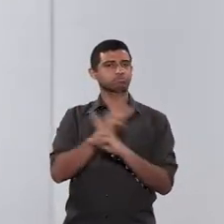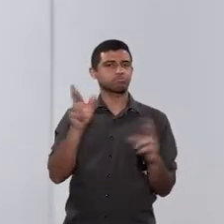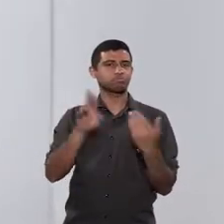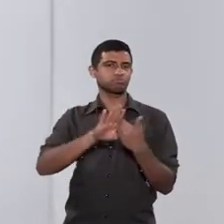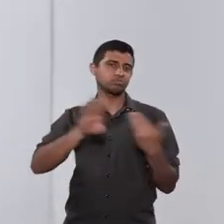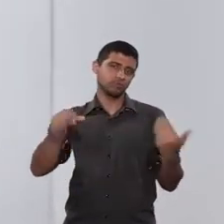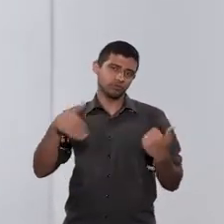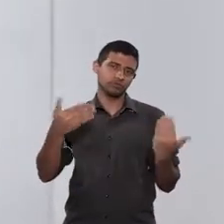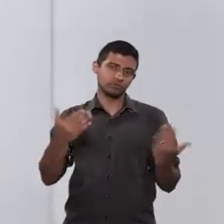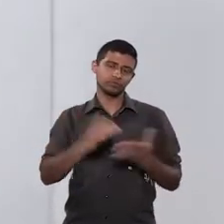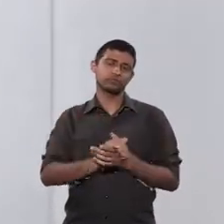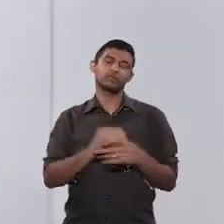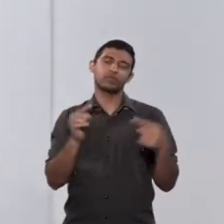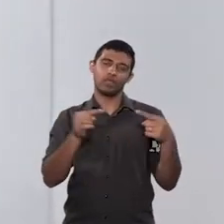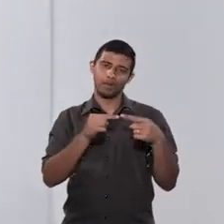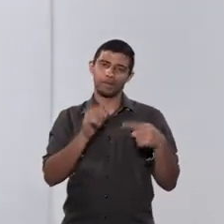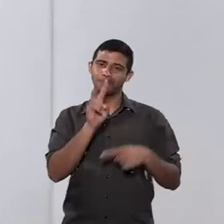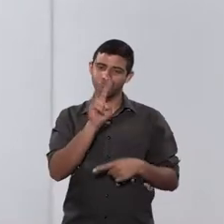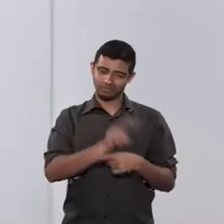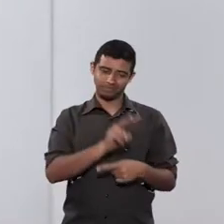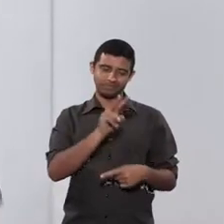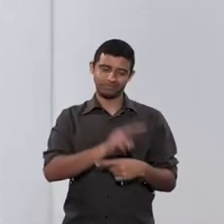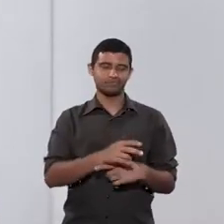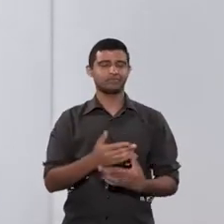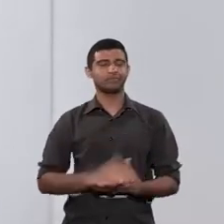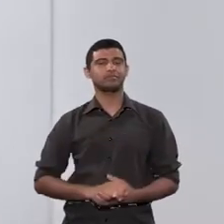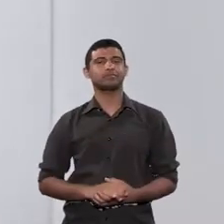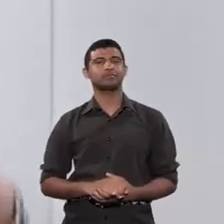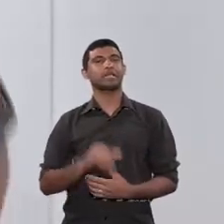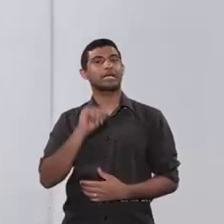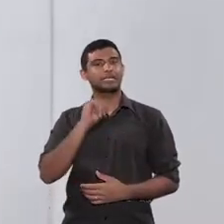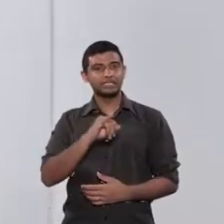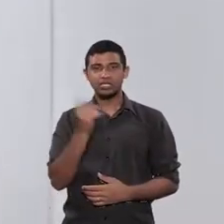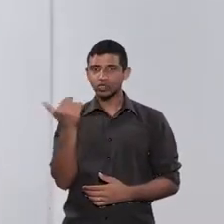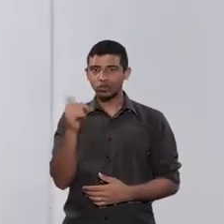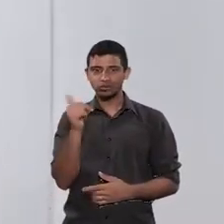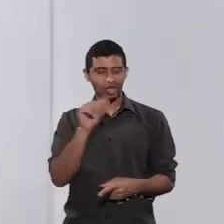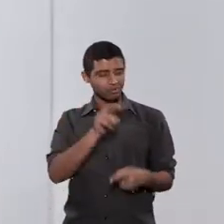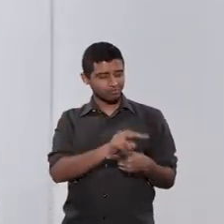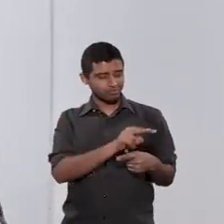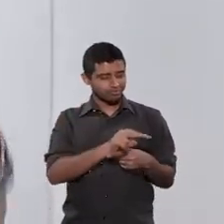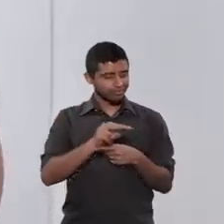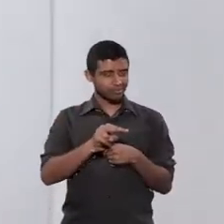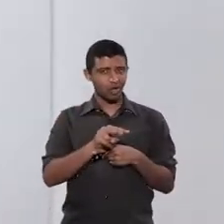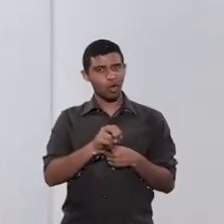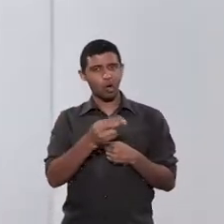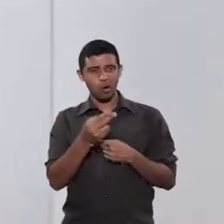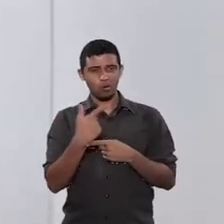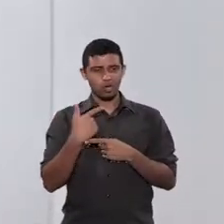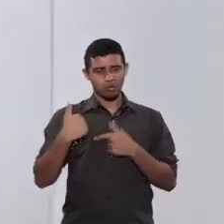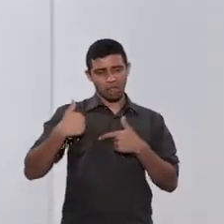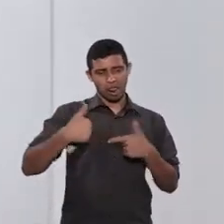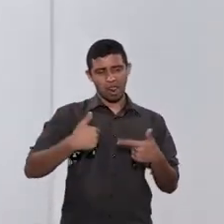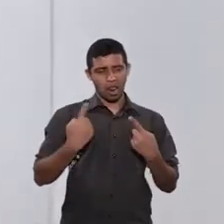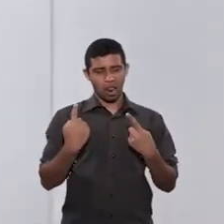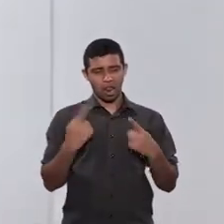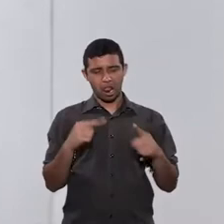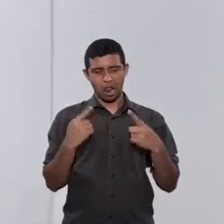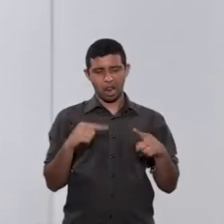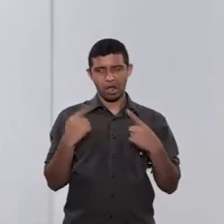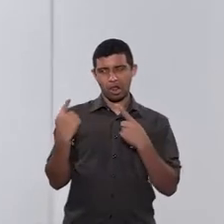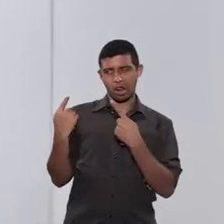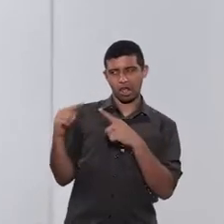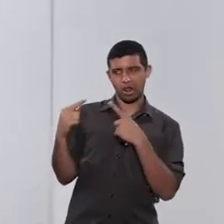convívio diário. Então, isso é cuidar, isso é o dever de cuidar. Se falta esse dever de cuidar, e se eu pratico mal isso, se eu estou